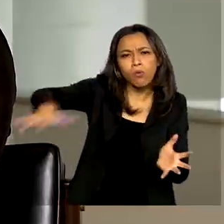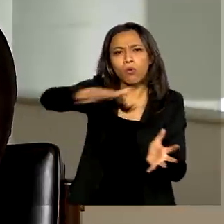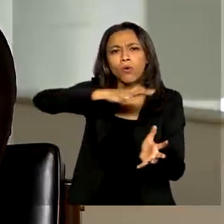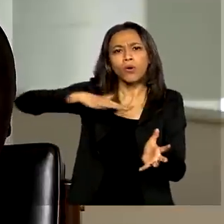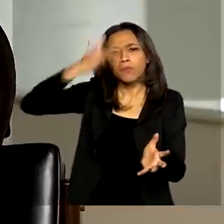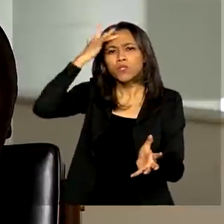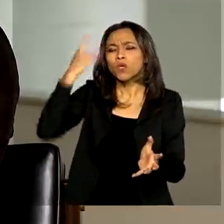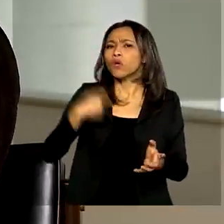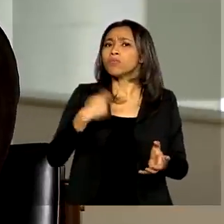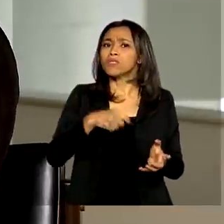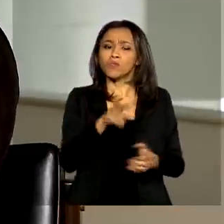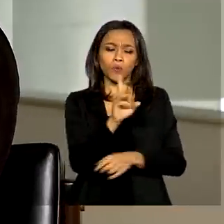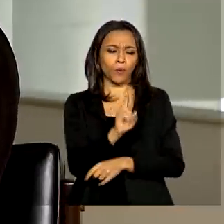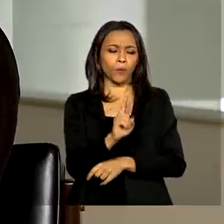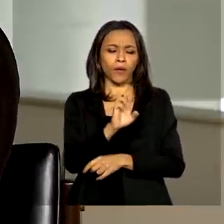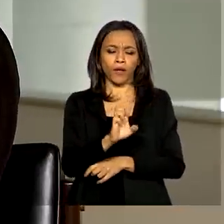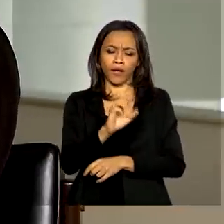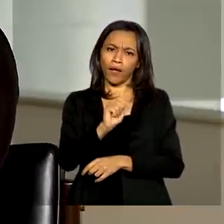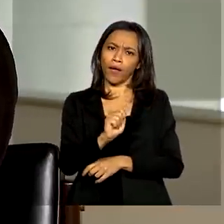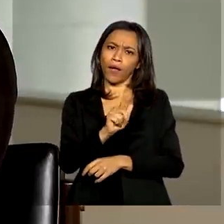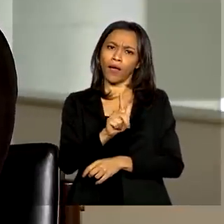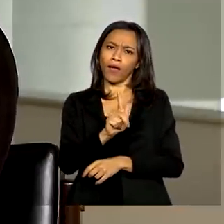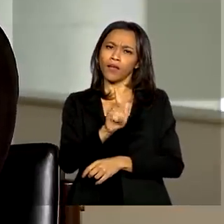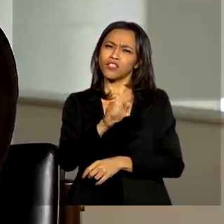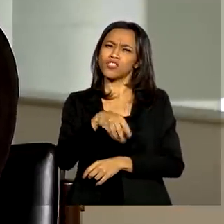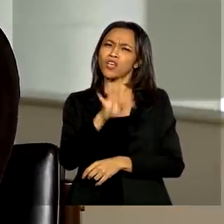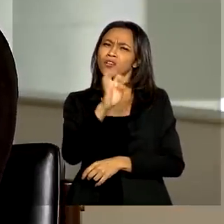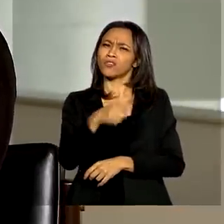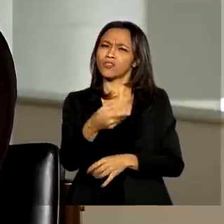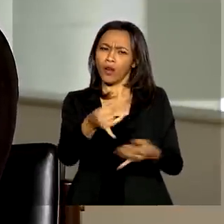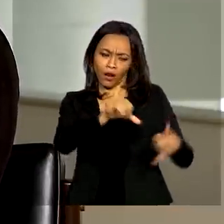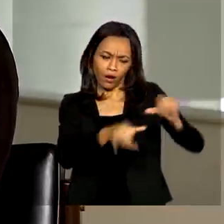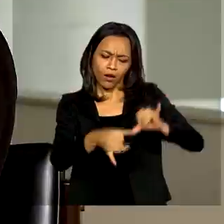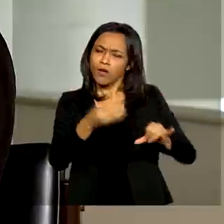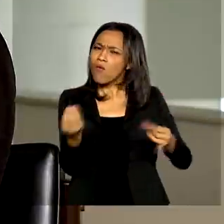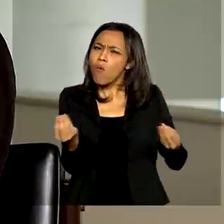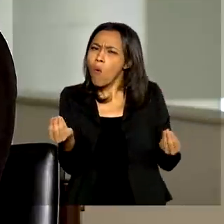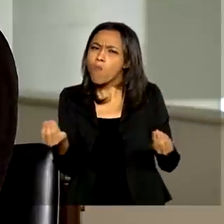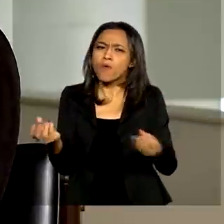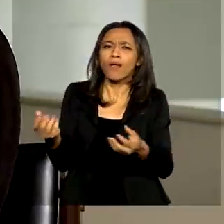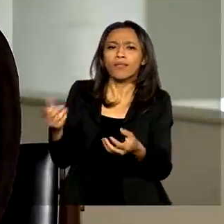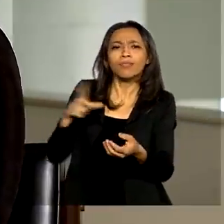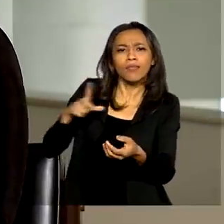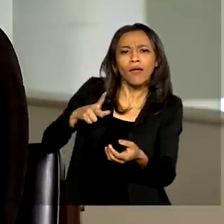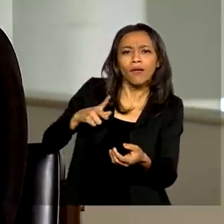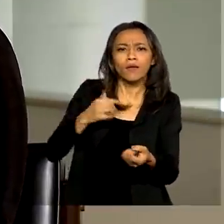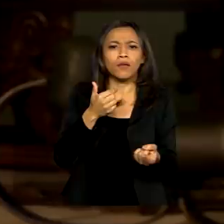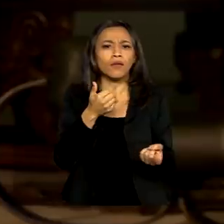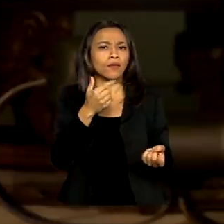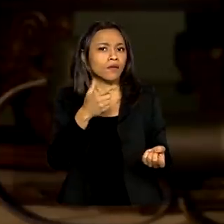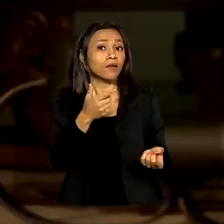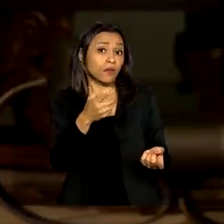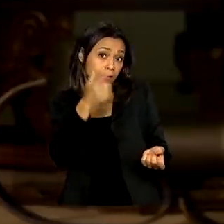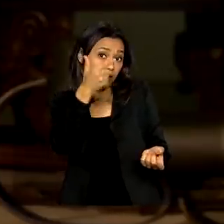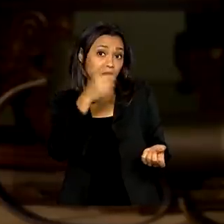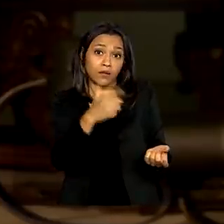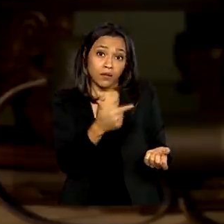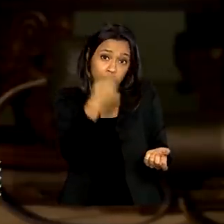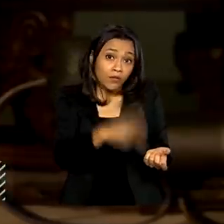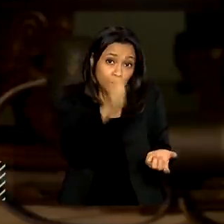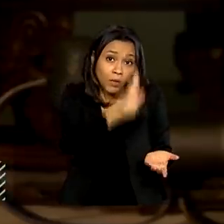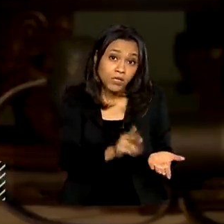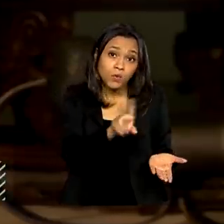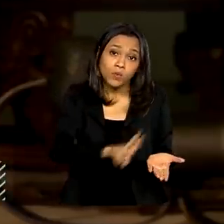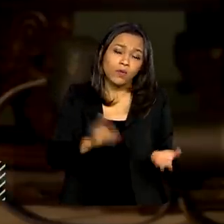do reagente. E eu queria saber com o senhor como está essa pesquisa em relação a testes sem reagentes e também de um reagente nacional. Nós